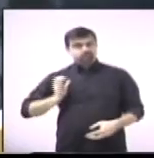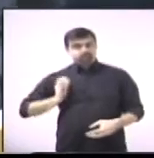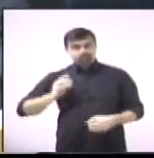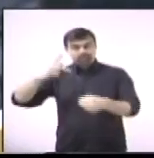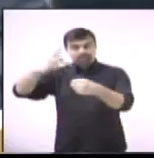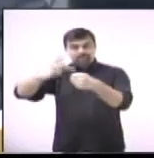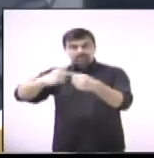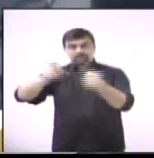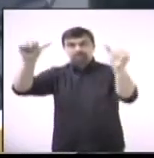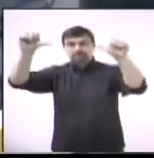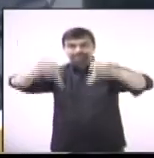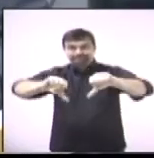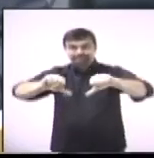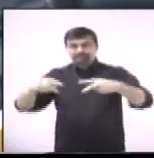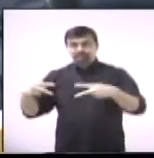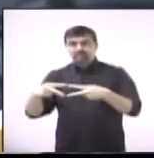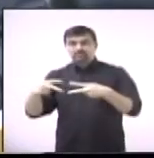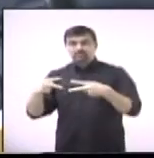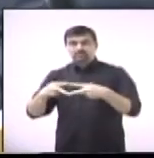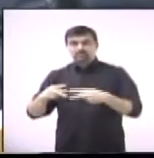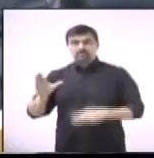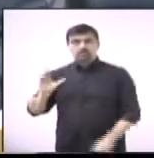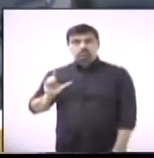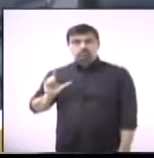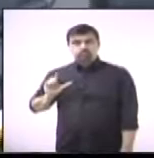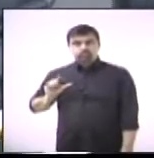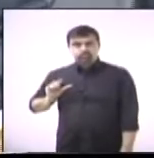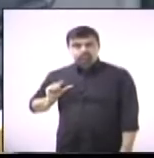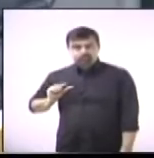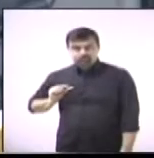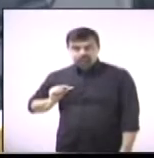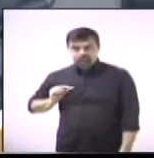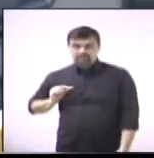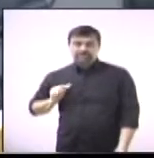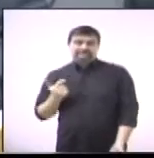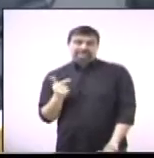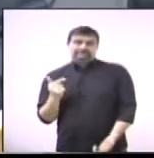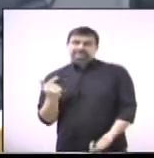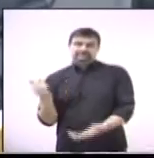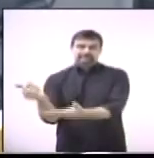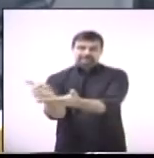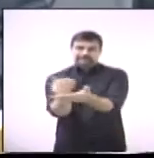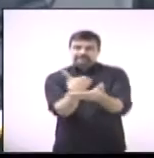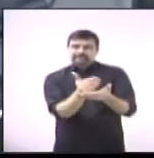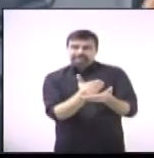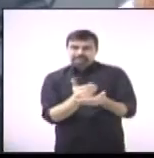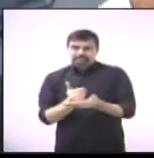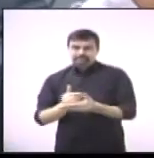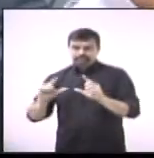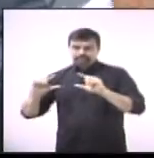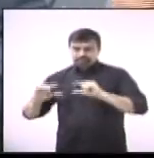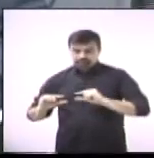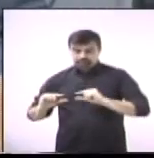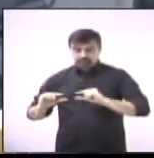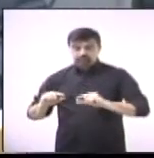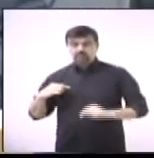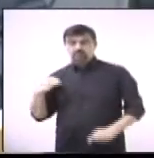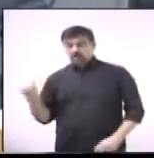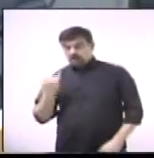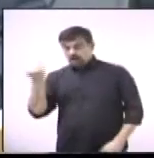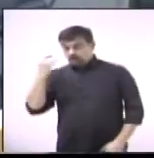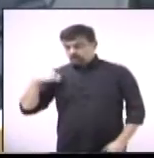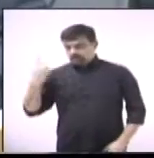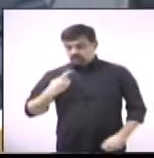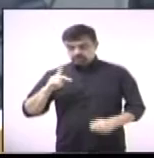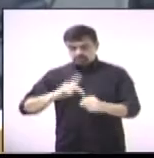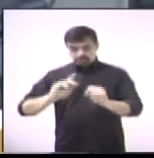Petrobras não está bem, Paulínia não tem apresentado boas arrecadações. Então, é importante que a gente torça que a